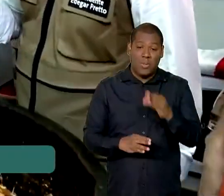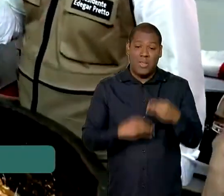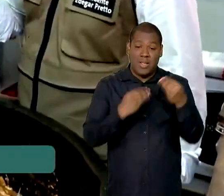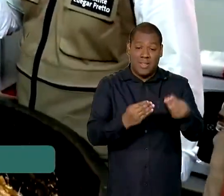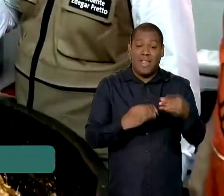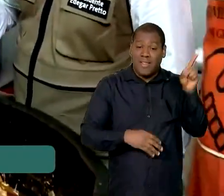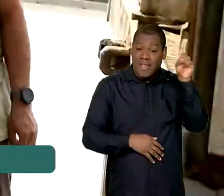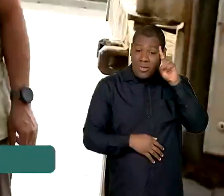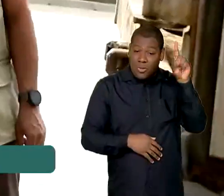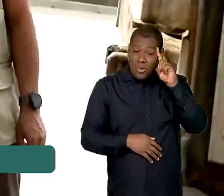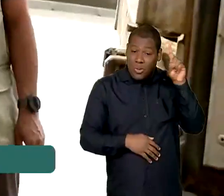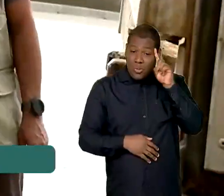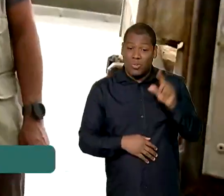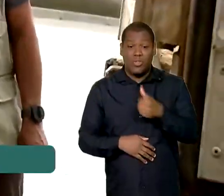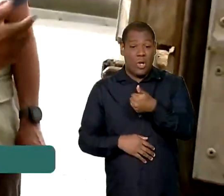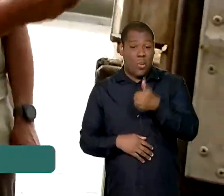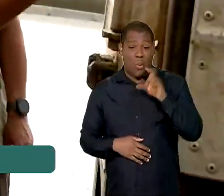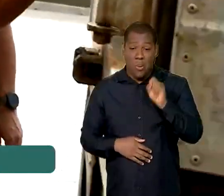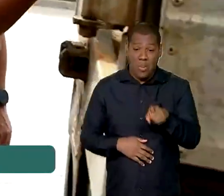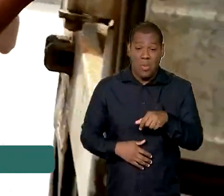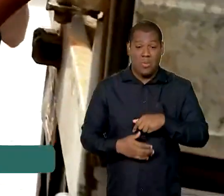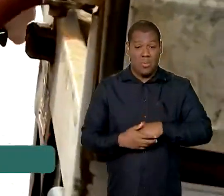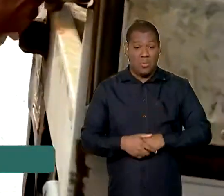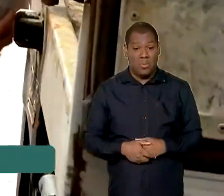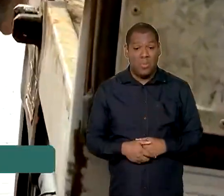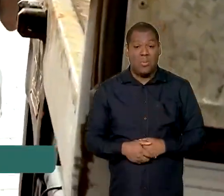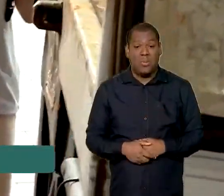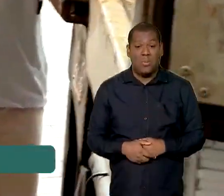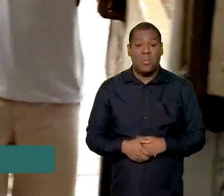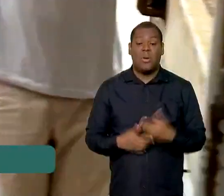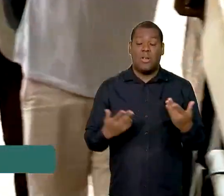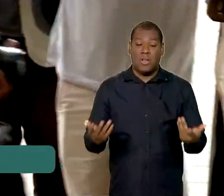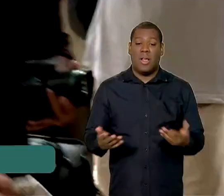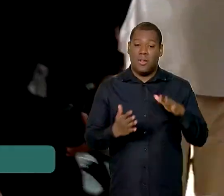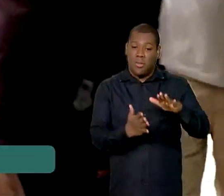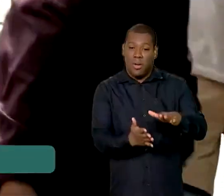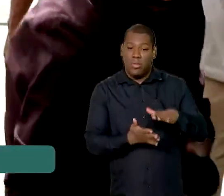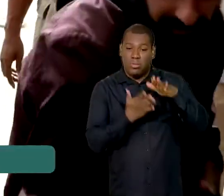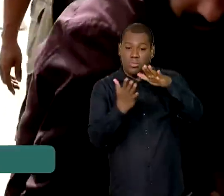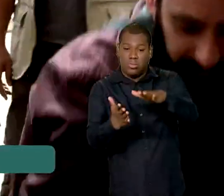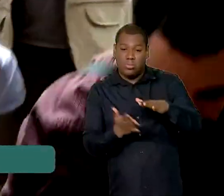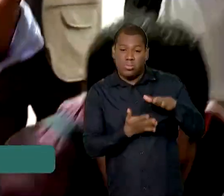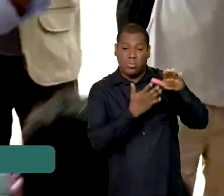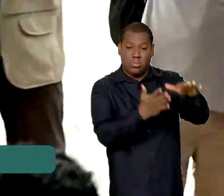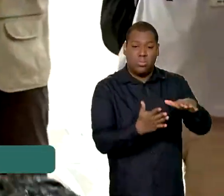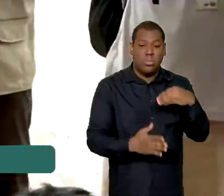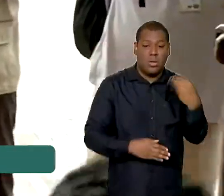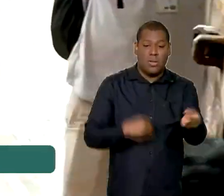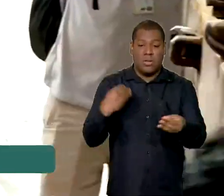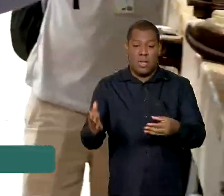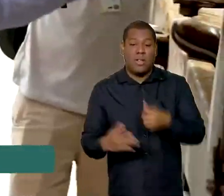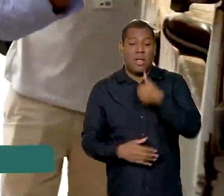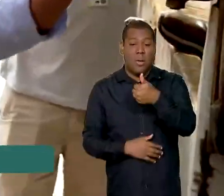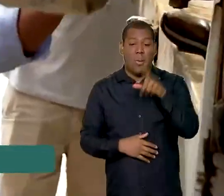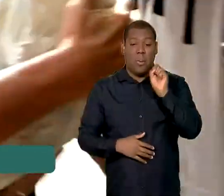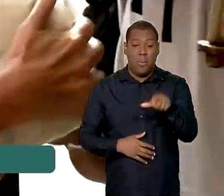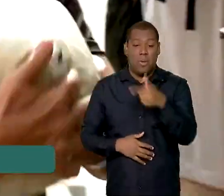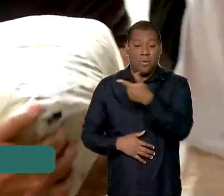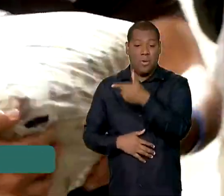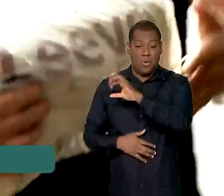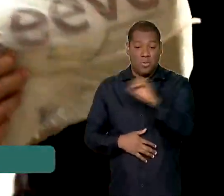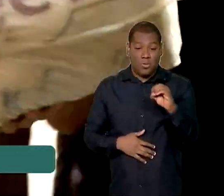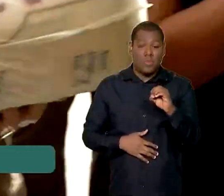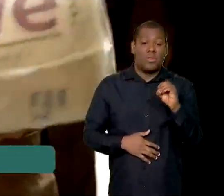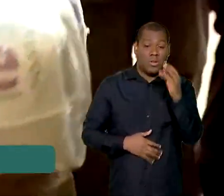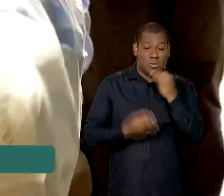diariamente. Ao longo do dia, a comitiva distribuiu 1.257 cestas de alimentos a